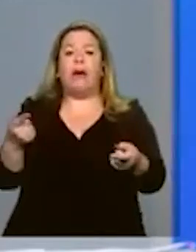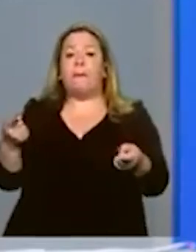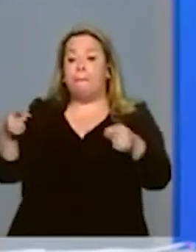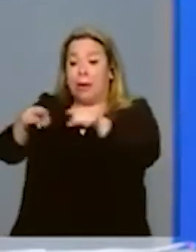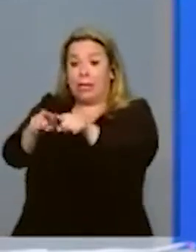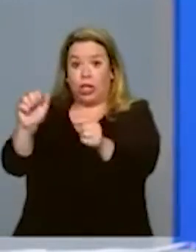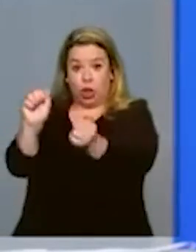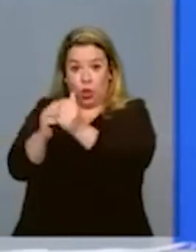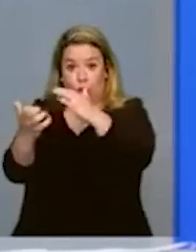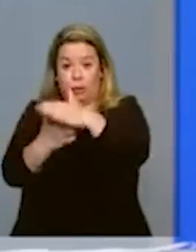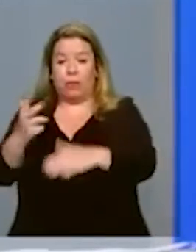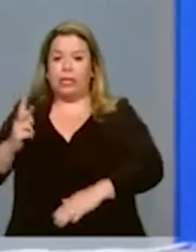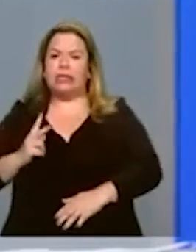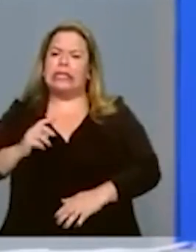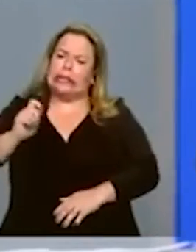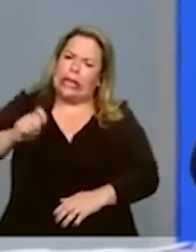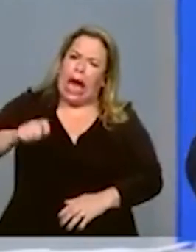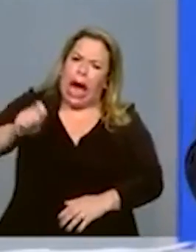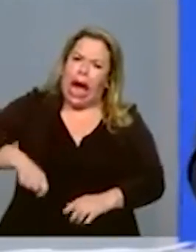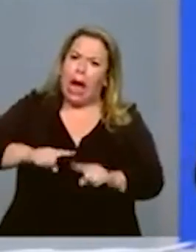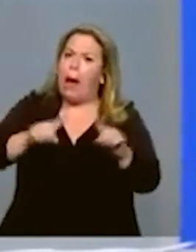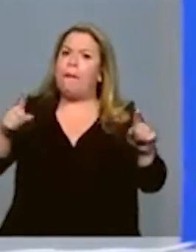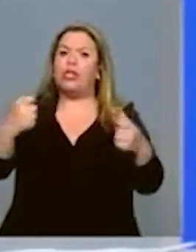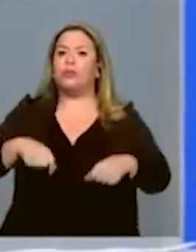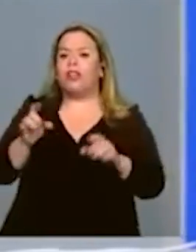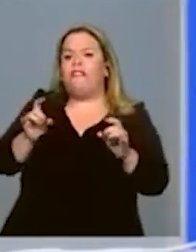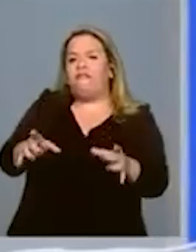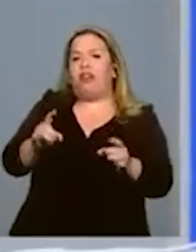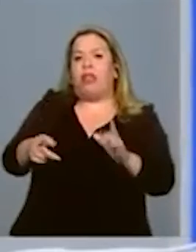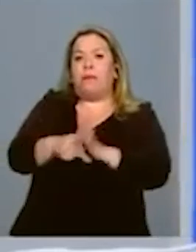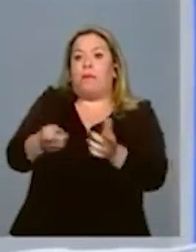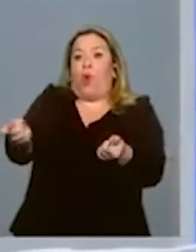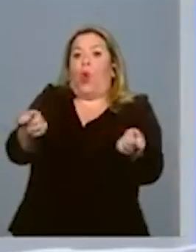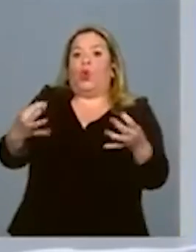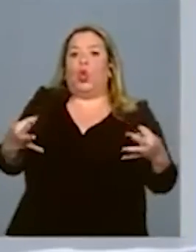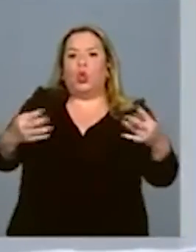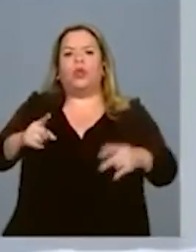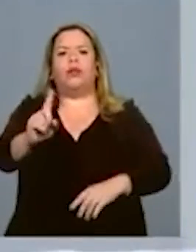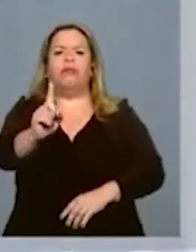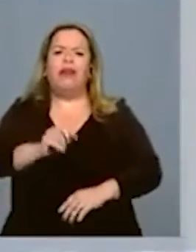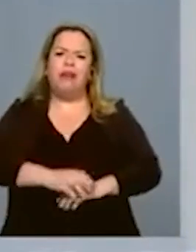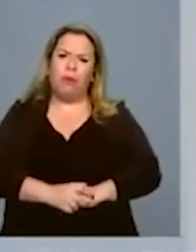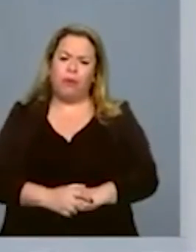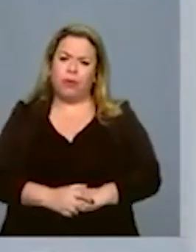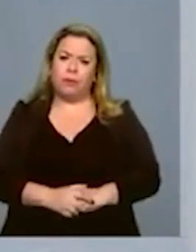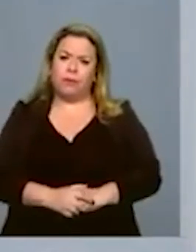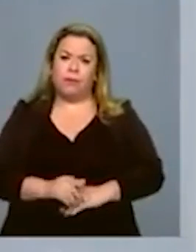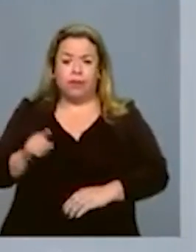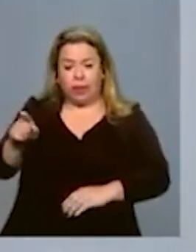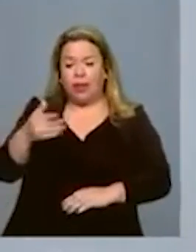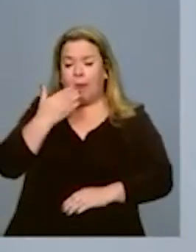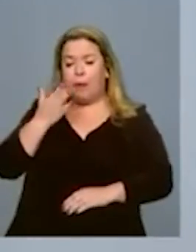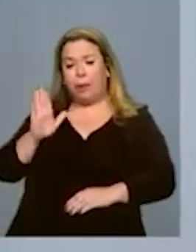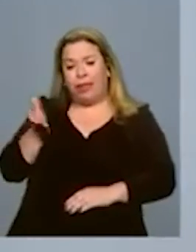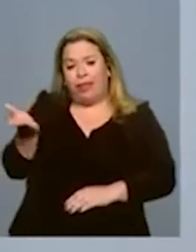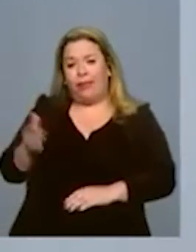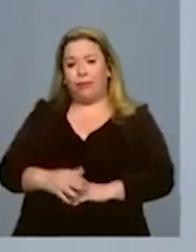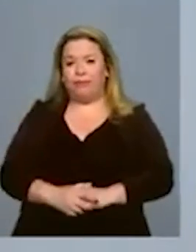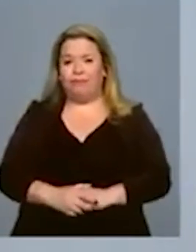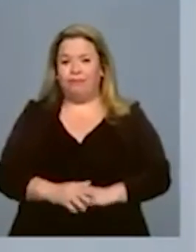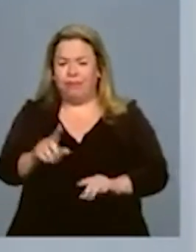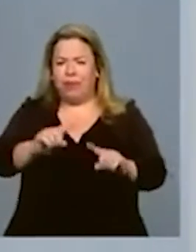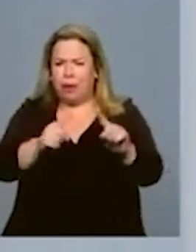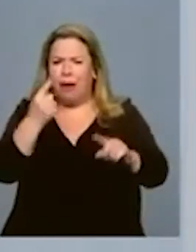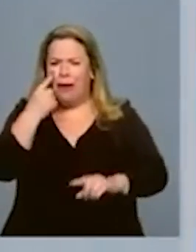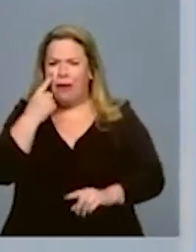privado em determinados pontos sem ter que vender o controle acionário da companhia que é o que ele prometeu. Agora,